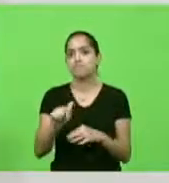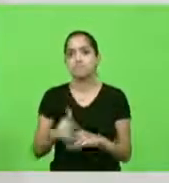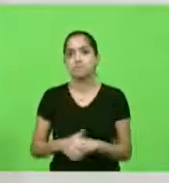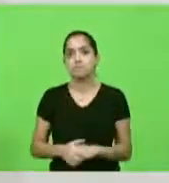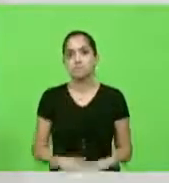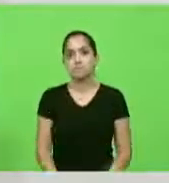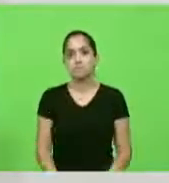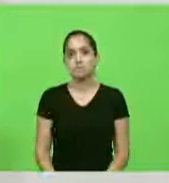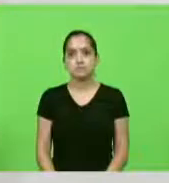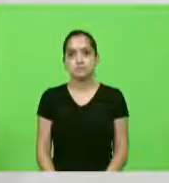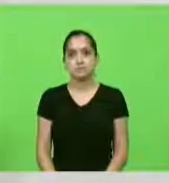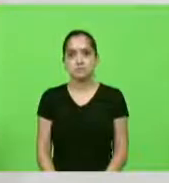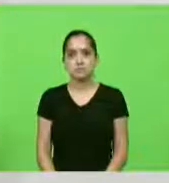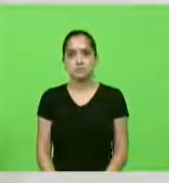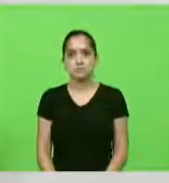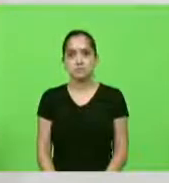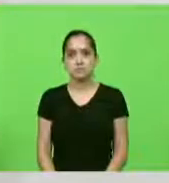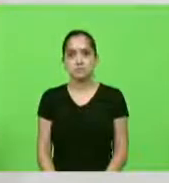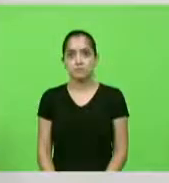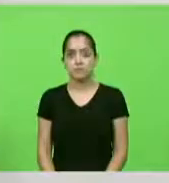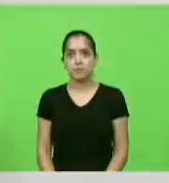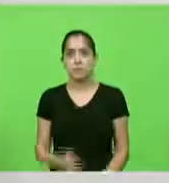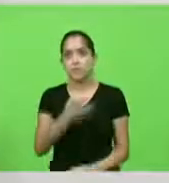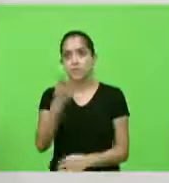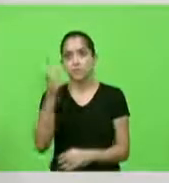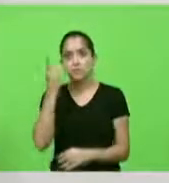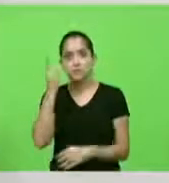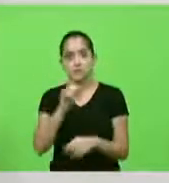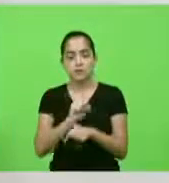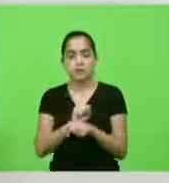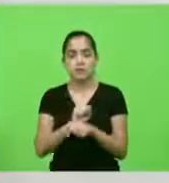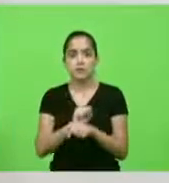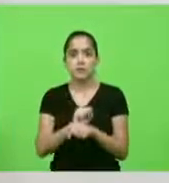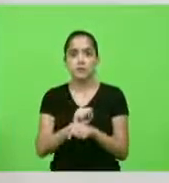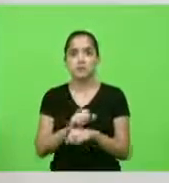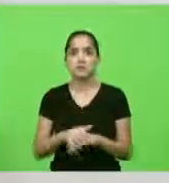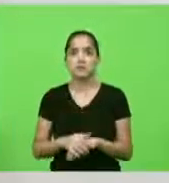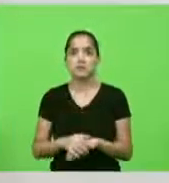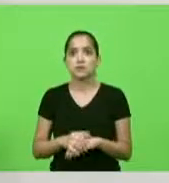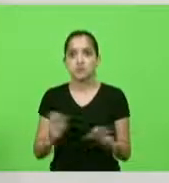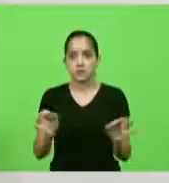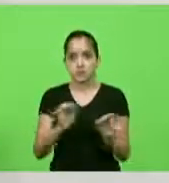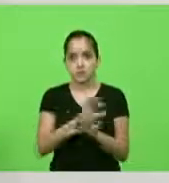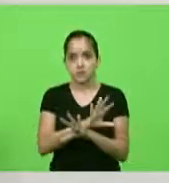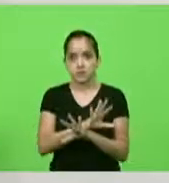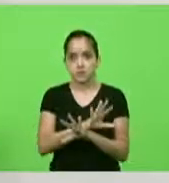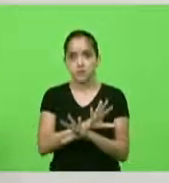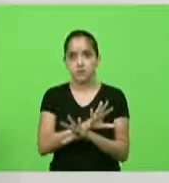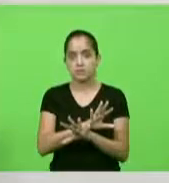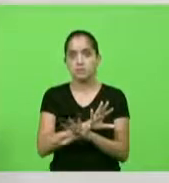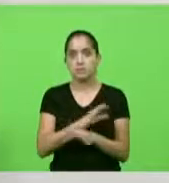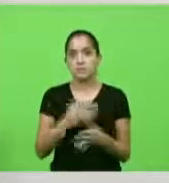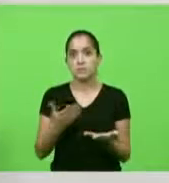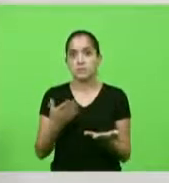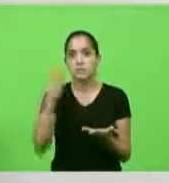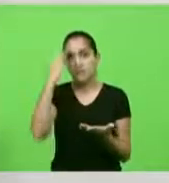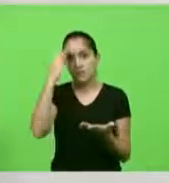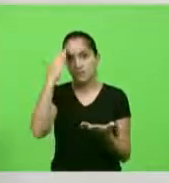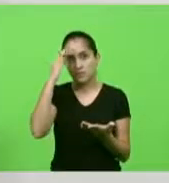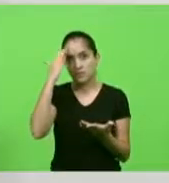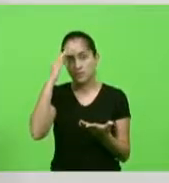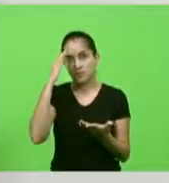deputado infelizmente os demais deputados estão na lista presidente e vou encerrar eu entendo